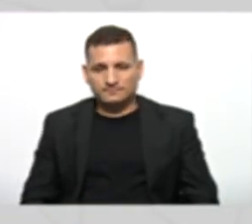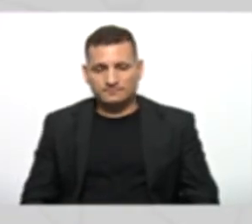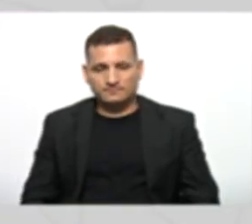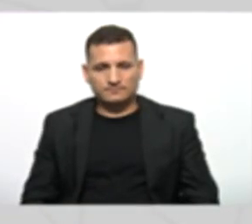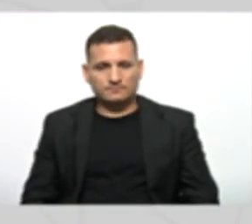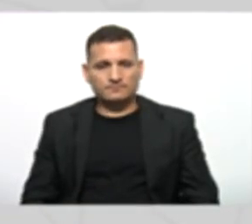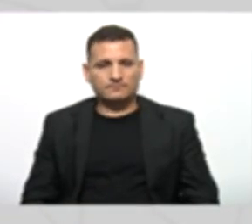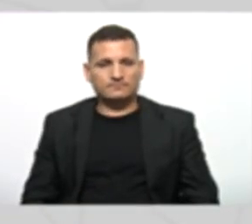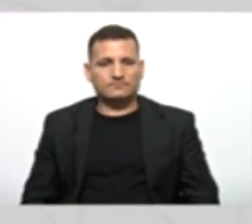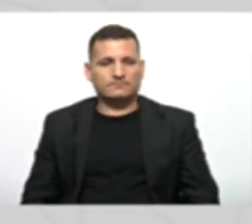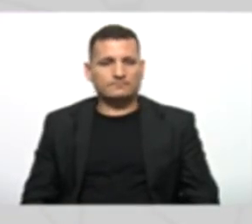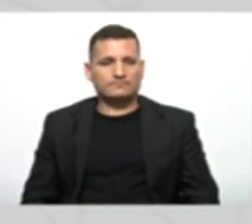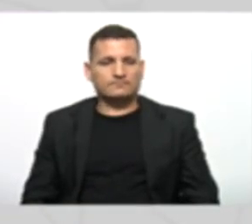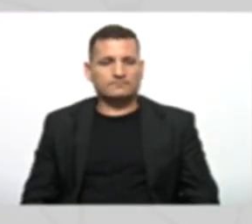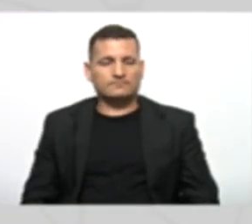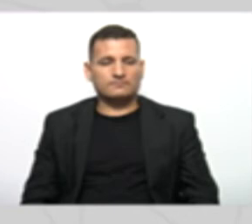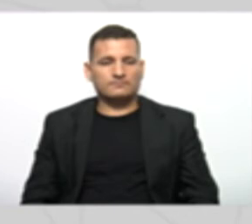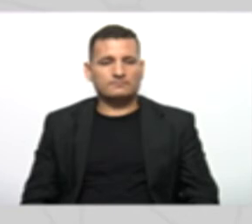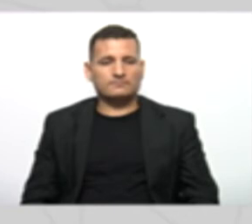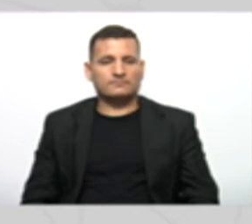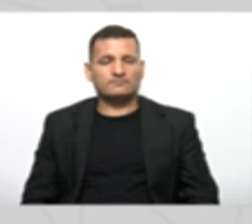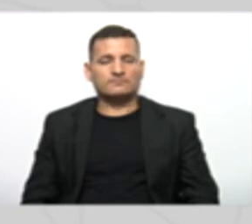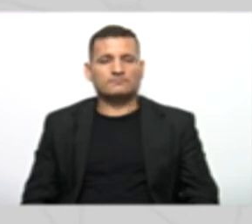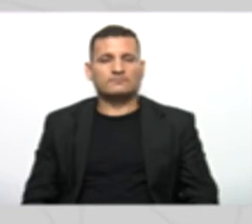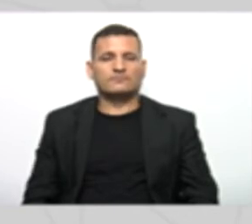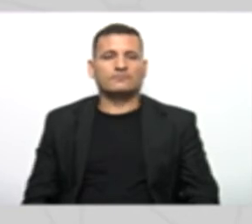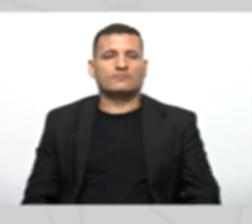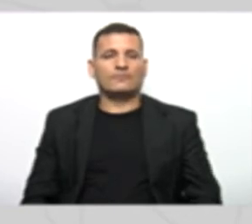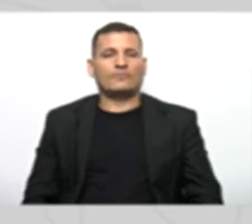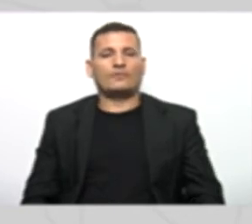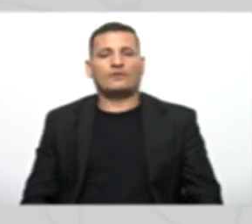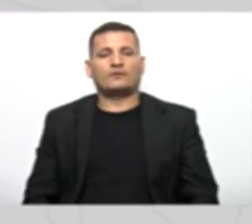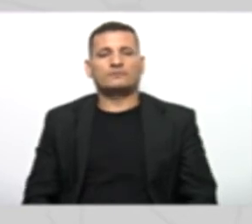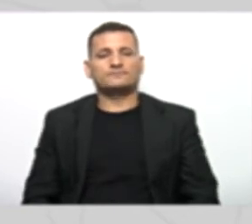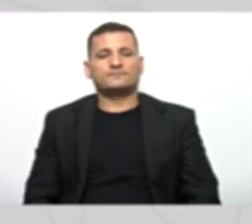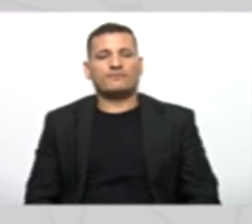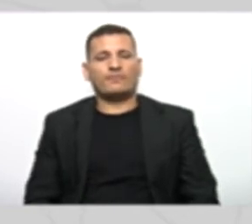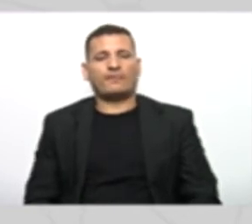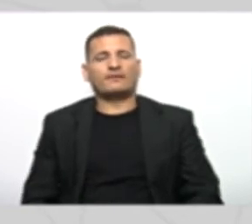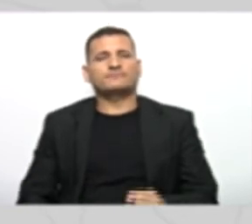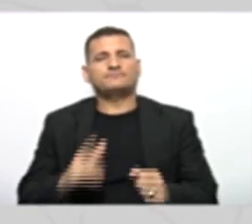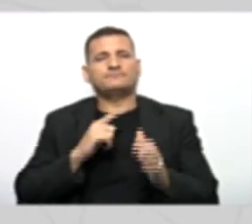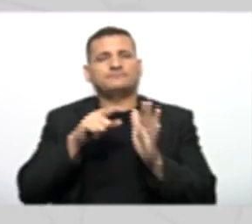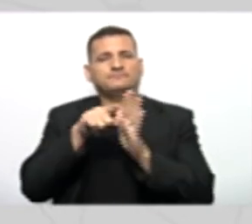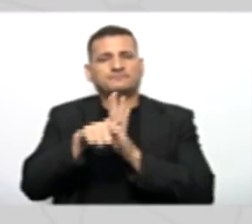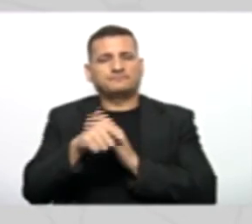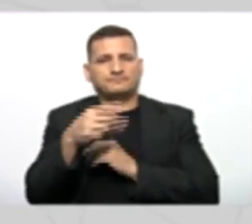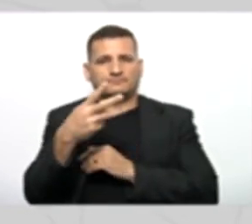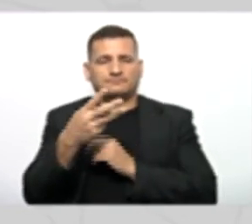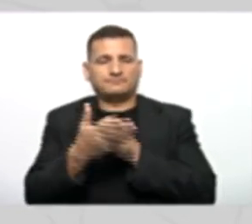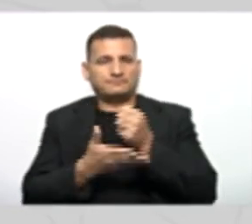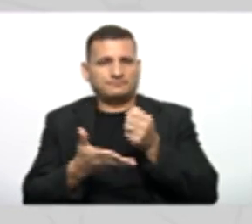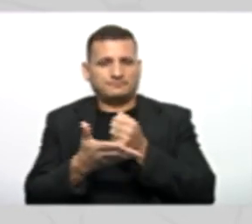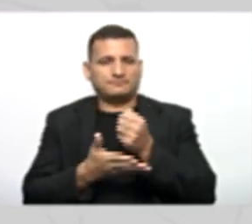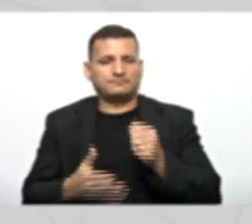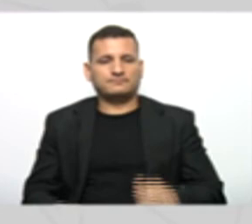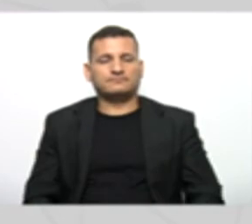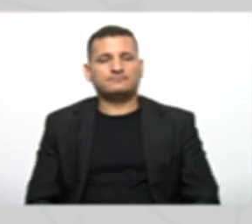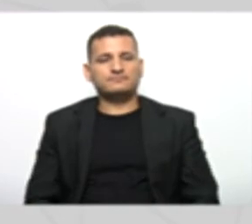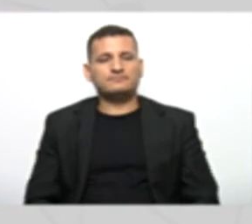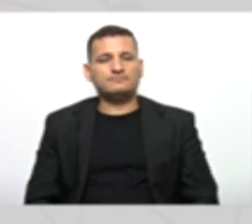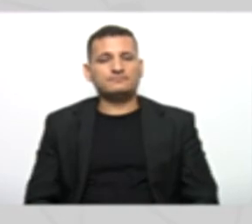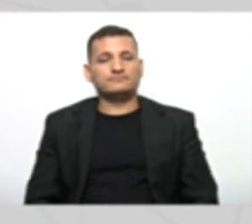Atividade de sala Trouxemos aqui pessoal Três questões Básicas Tá ok Orientações